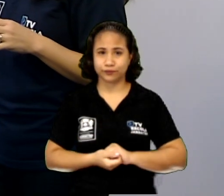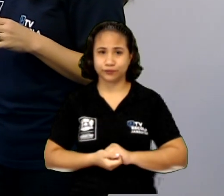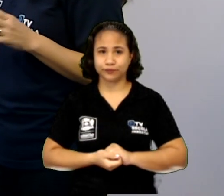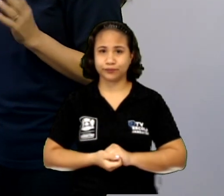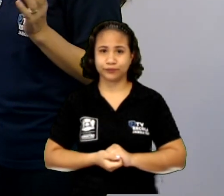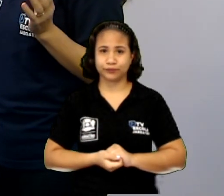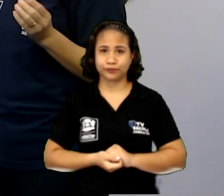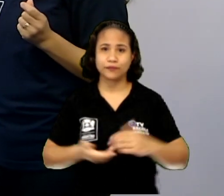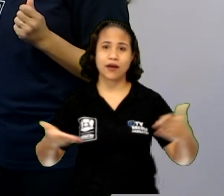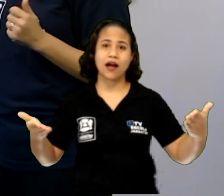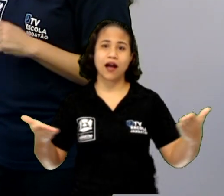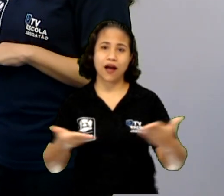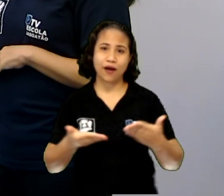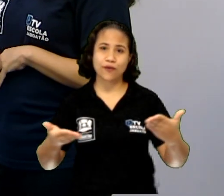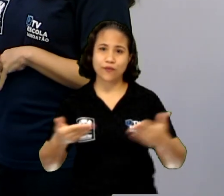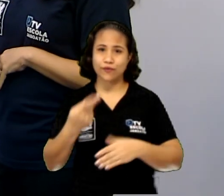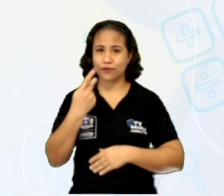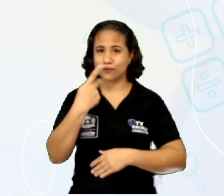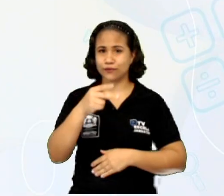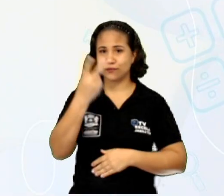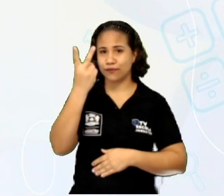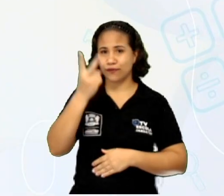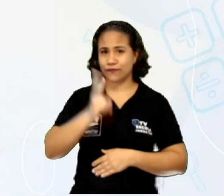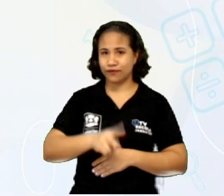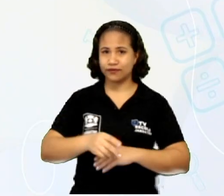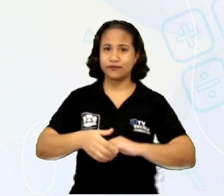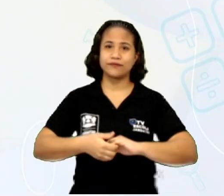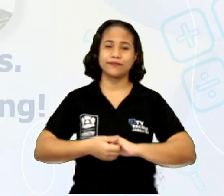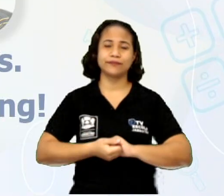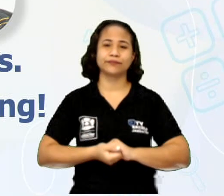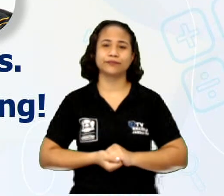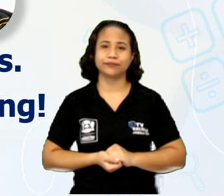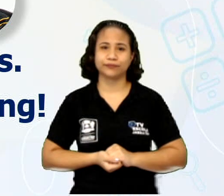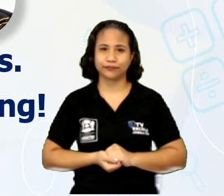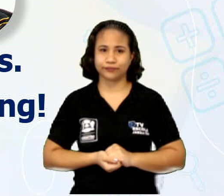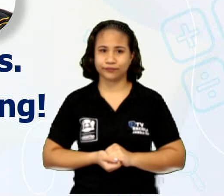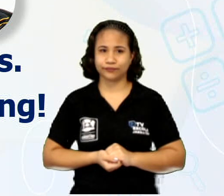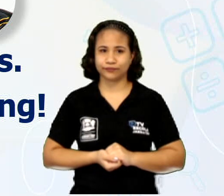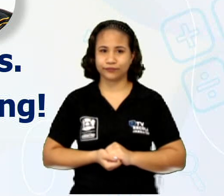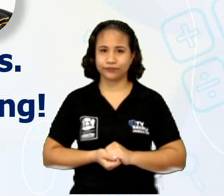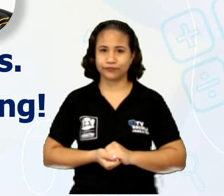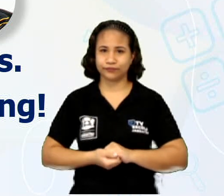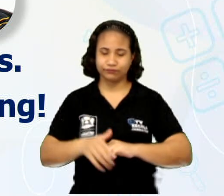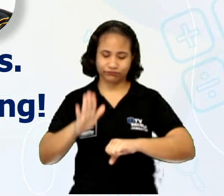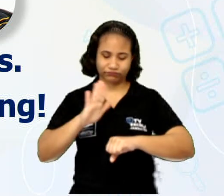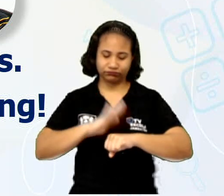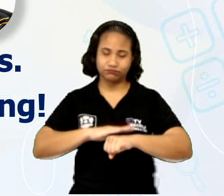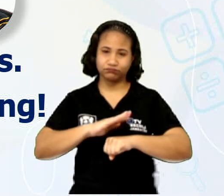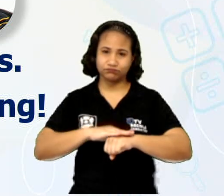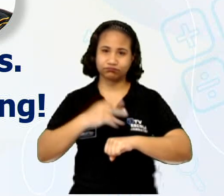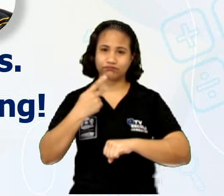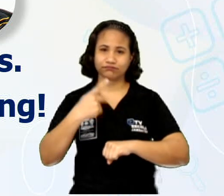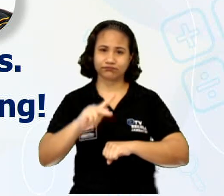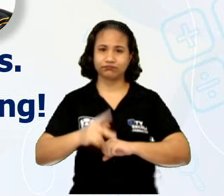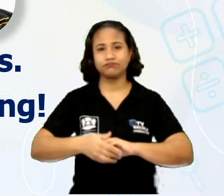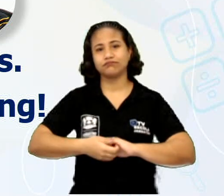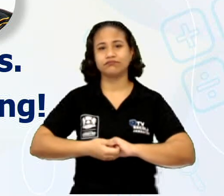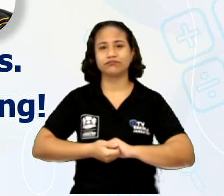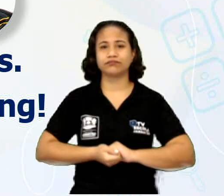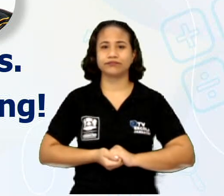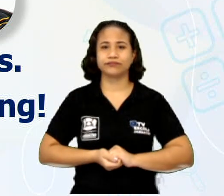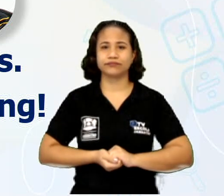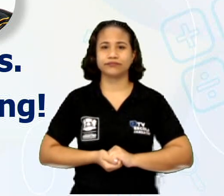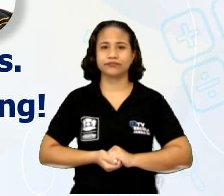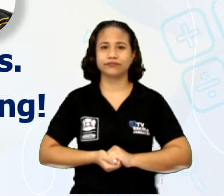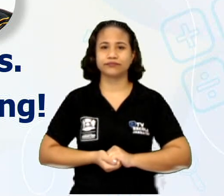Agora é a sua vez. Now it's your turn. You are adventurers.